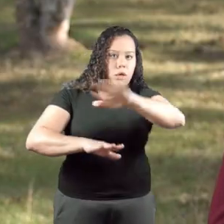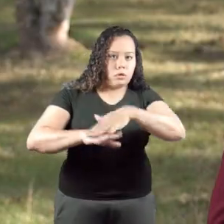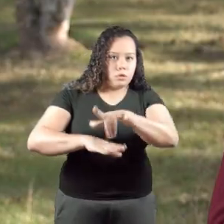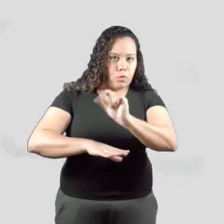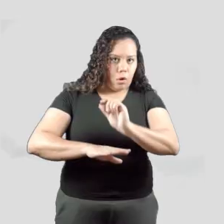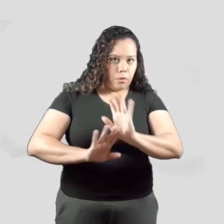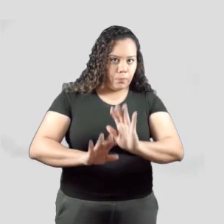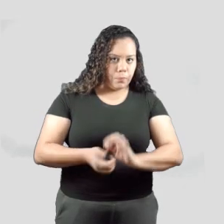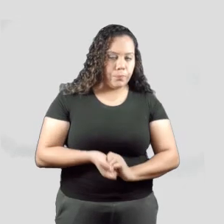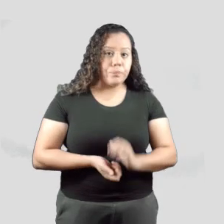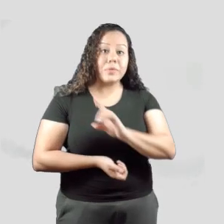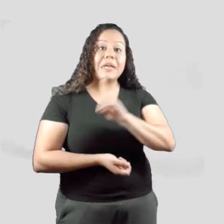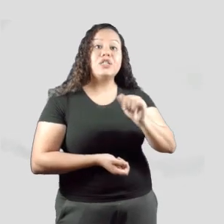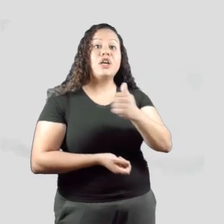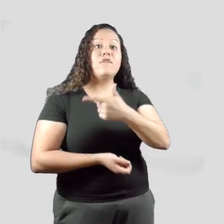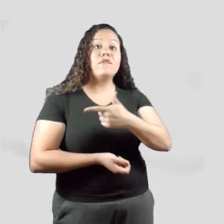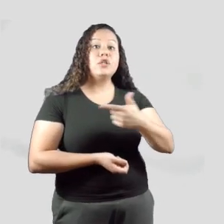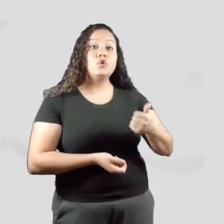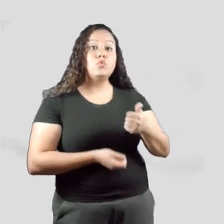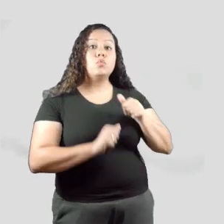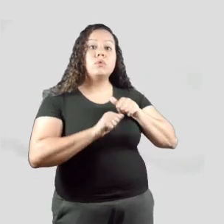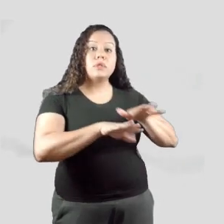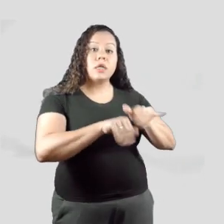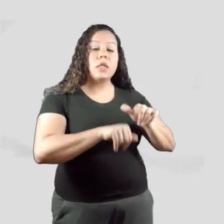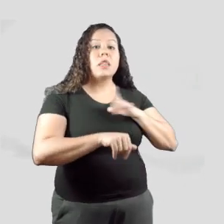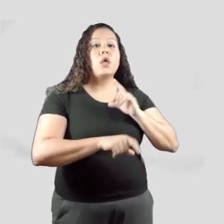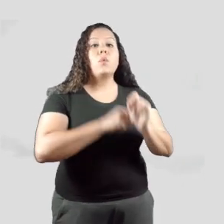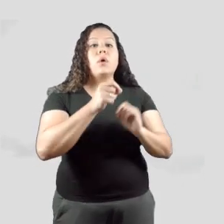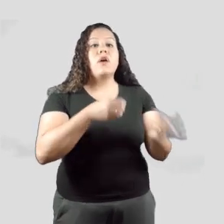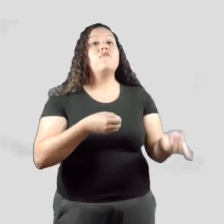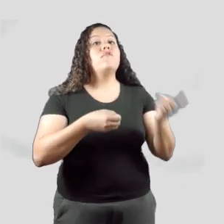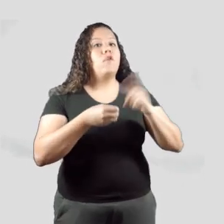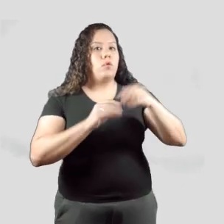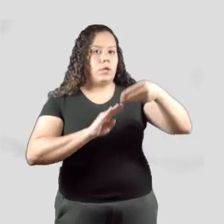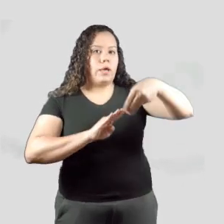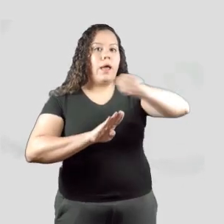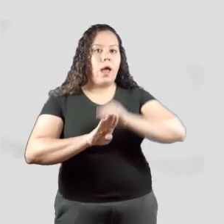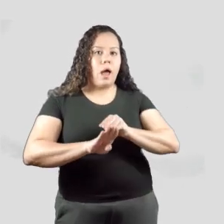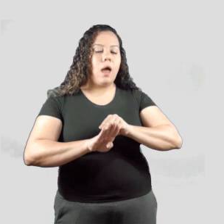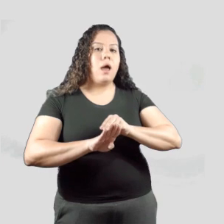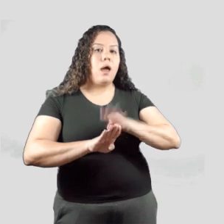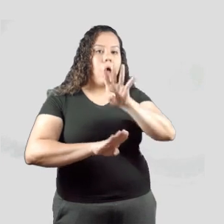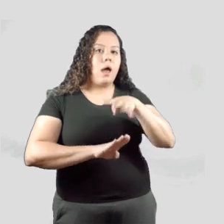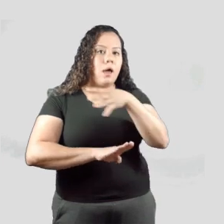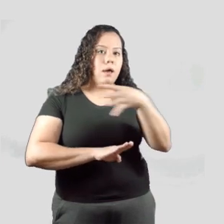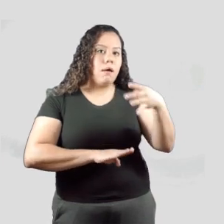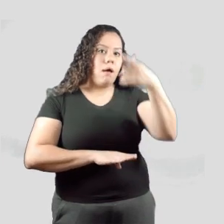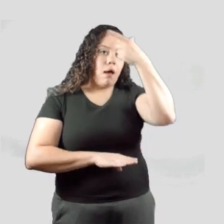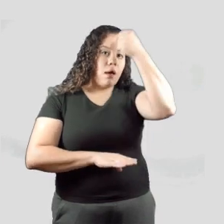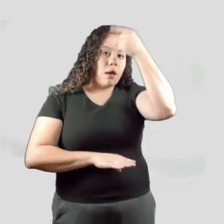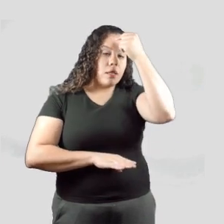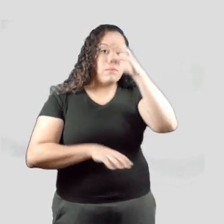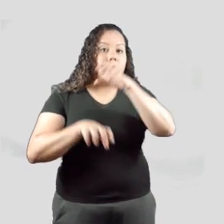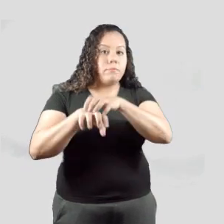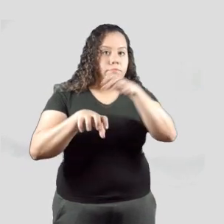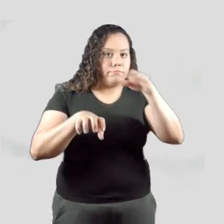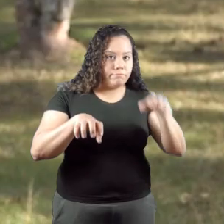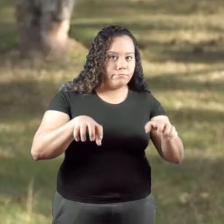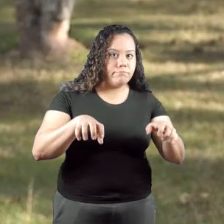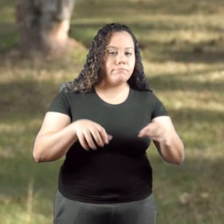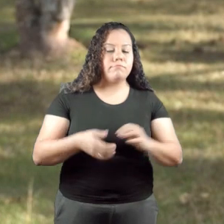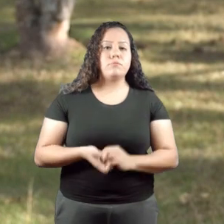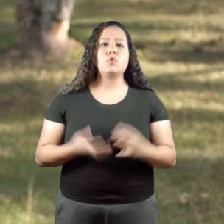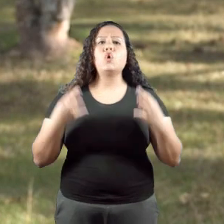utilizadas. No dia 21 de setembro, teremos a retomada do calendário acadêmico com o ensino